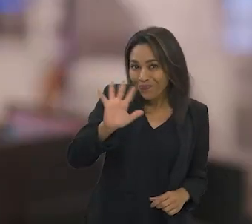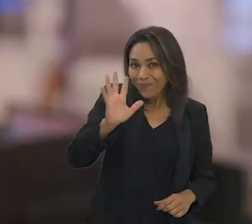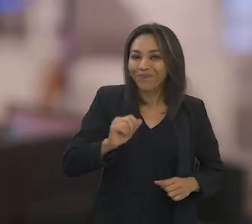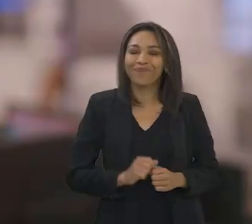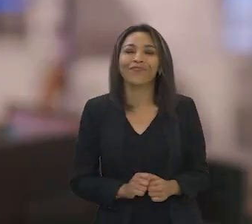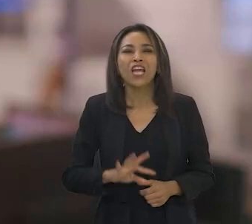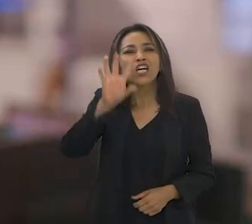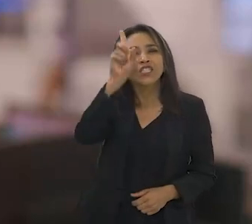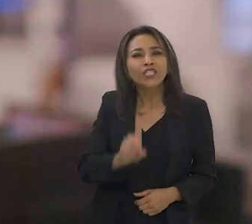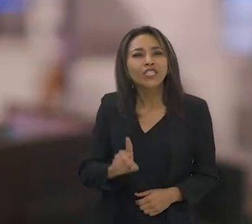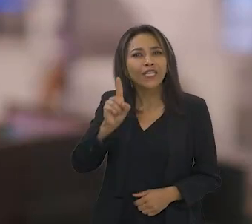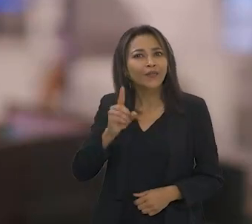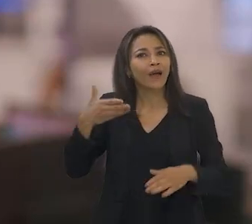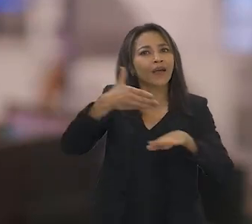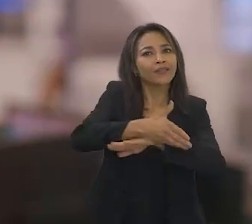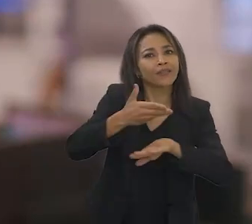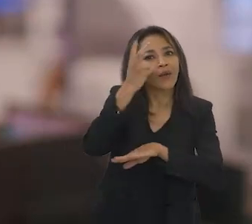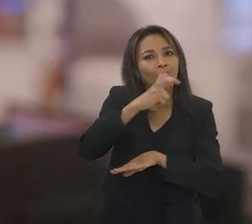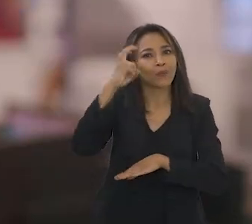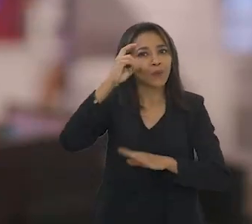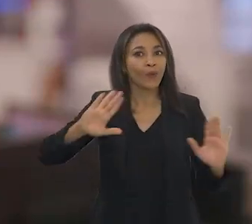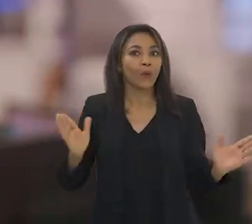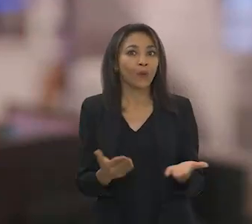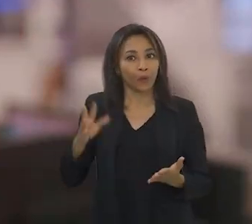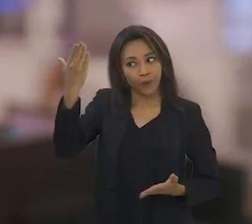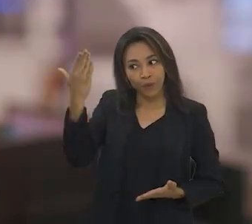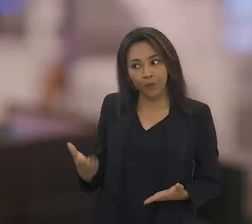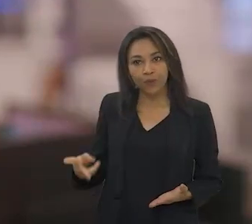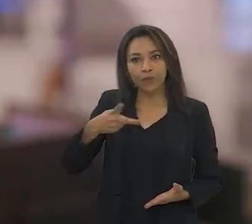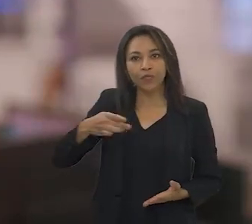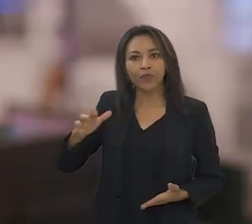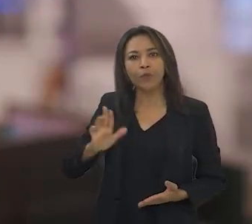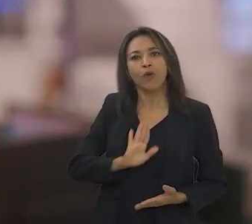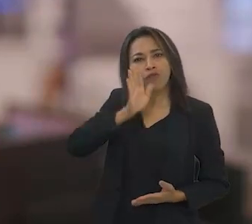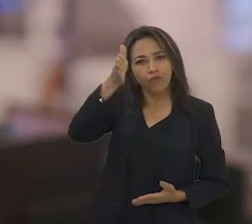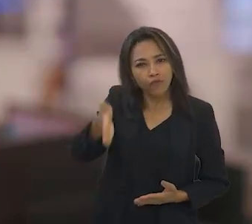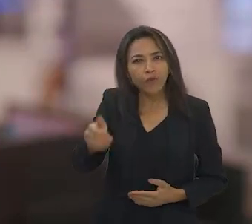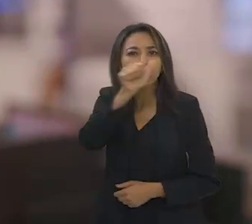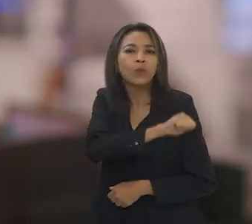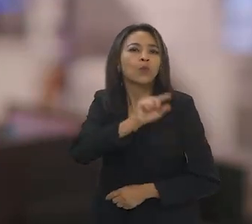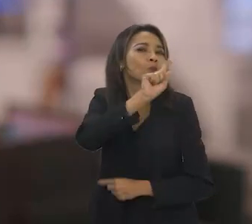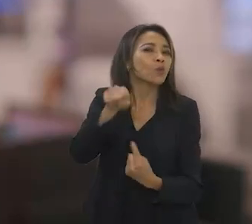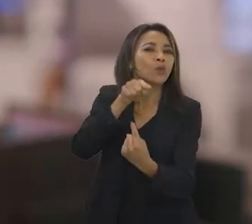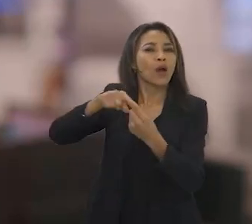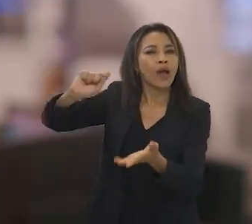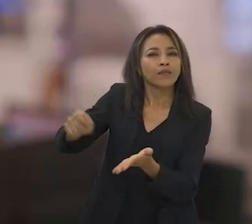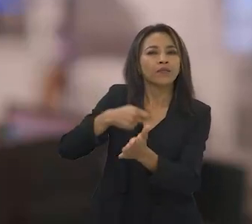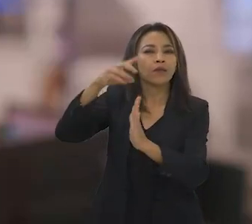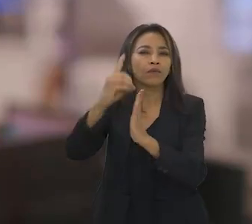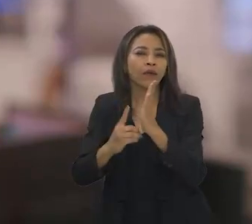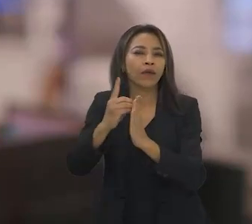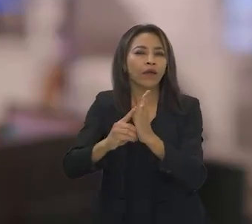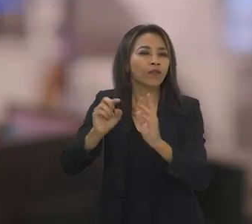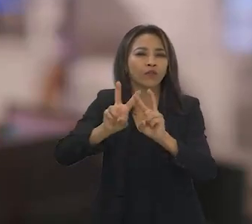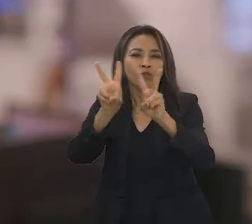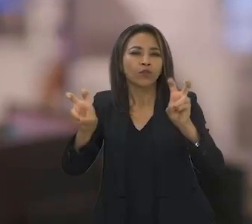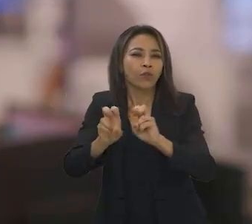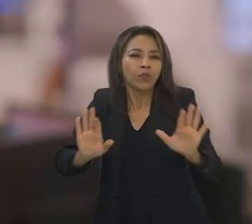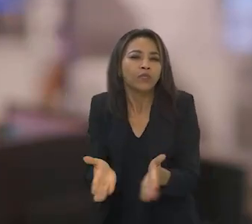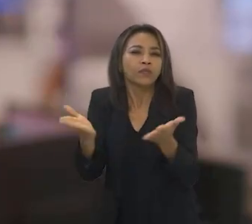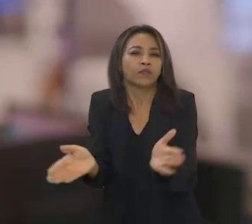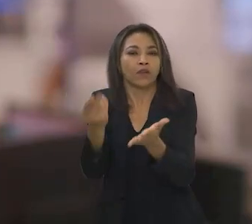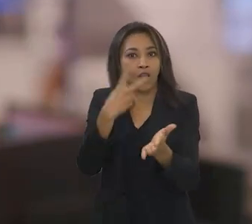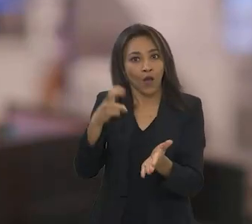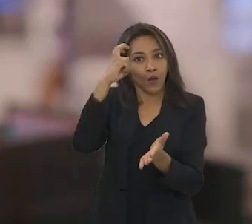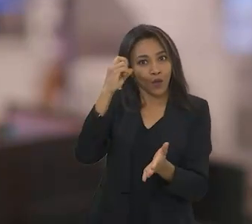Olá, direito à cultura. Hoje o presidente Lula cumpre a agenda no Rio de Janeiro para assinar decreto de incentivo à